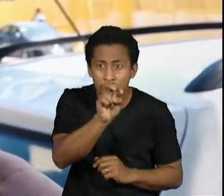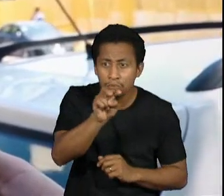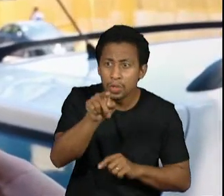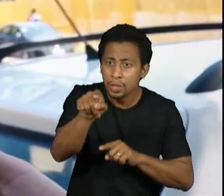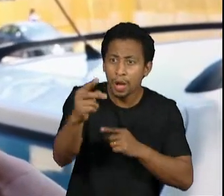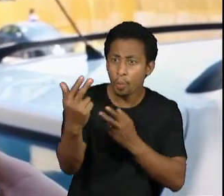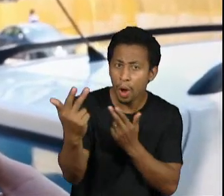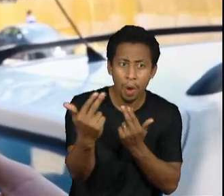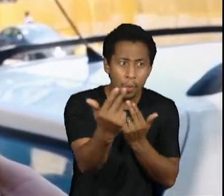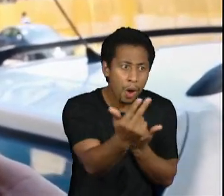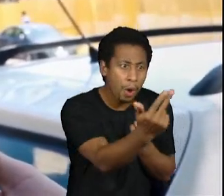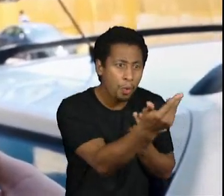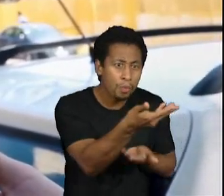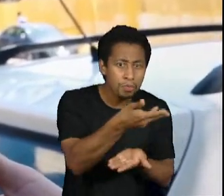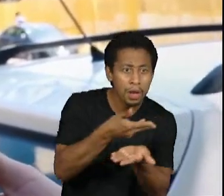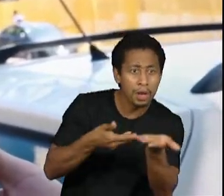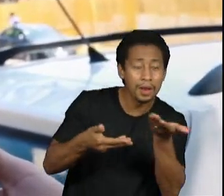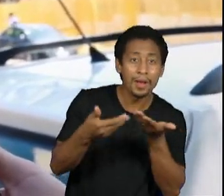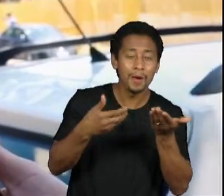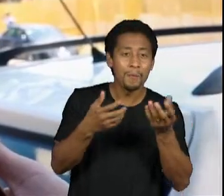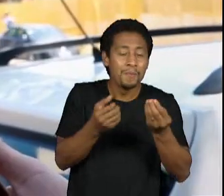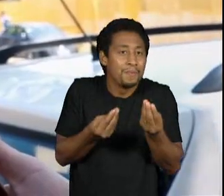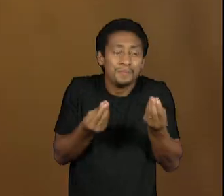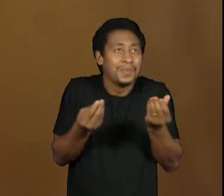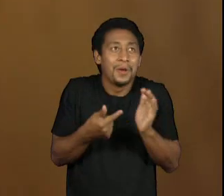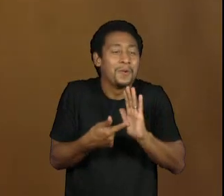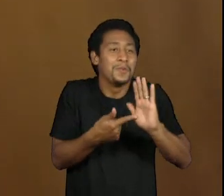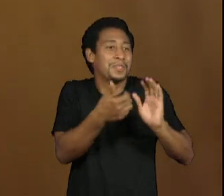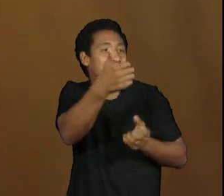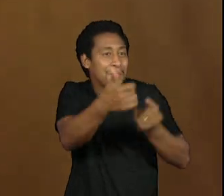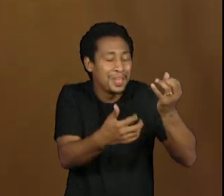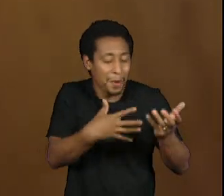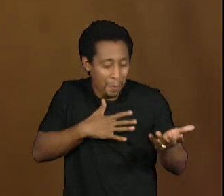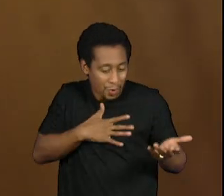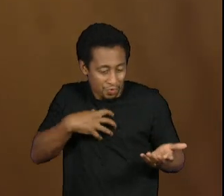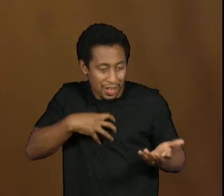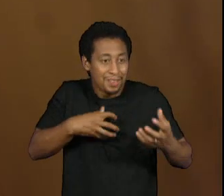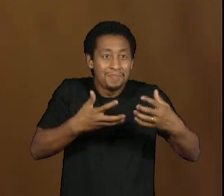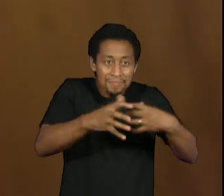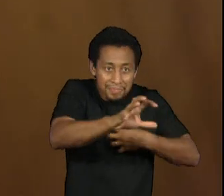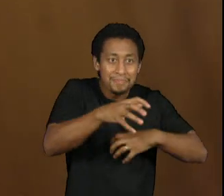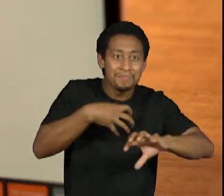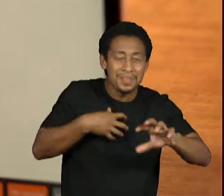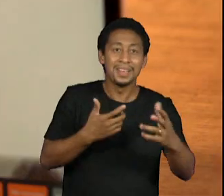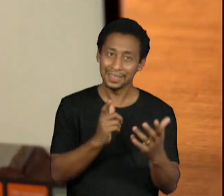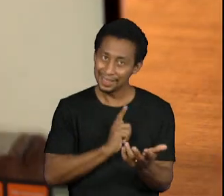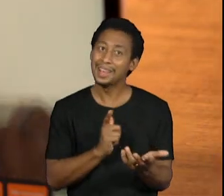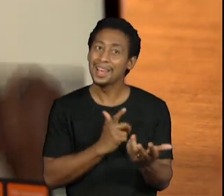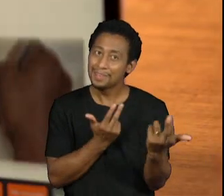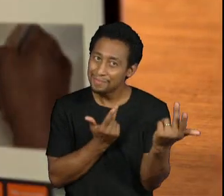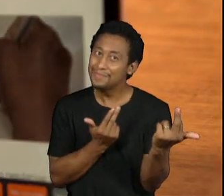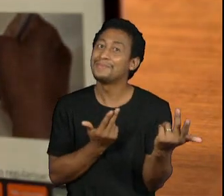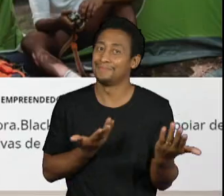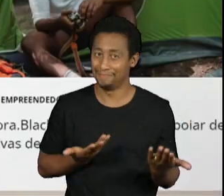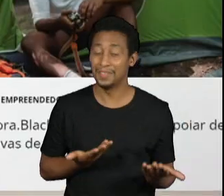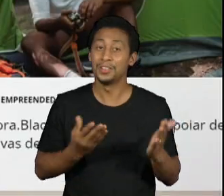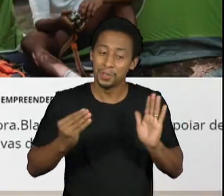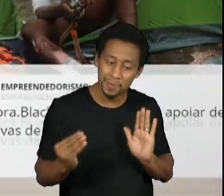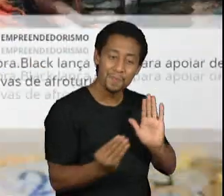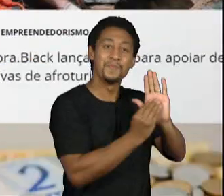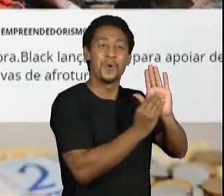minhas dores, das minhas alegrias ali com eles, e a gente escreve sobre isso, a gente publica sobre isso.